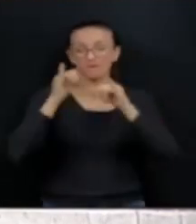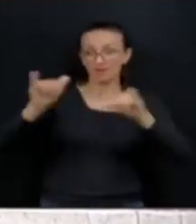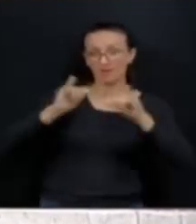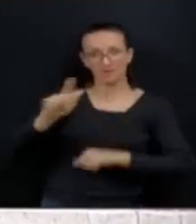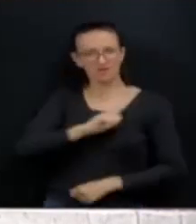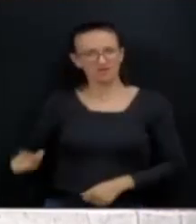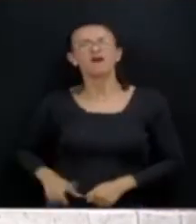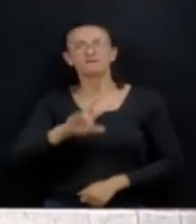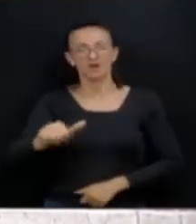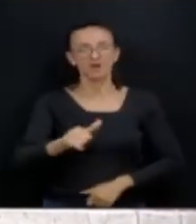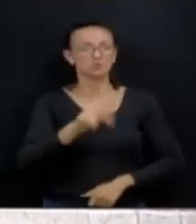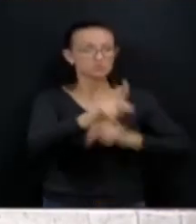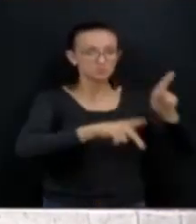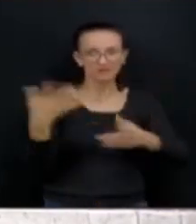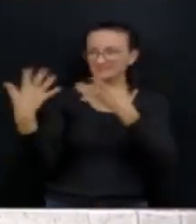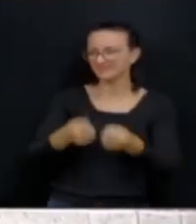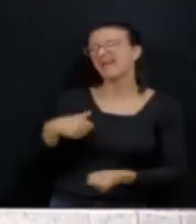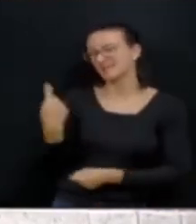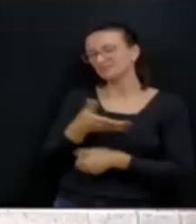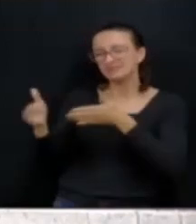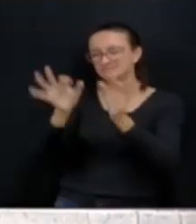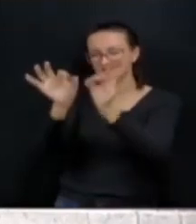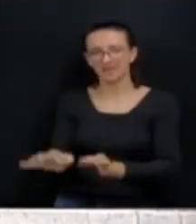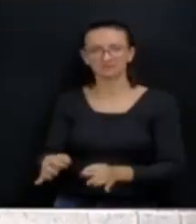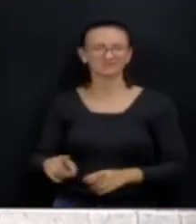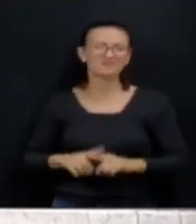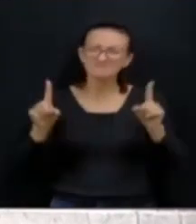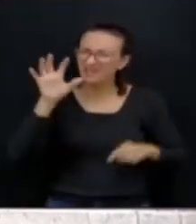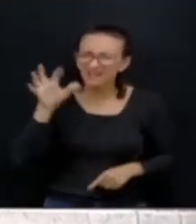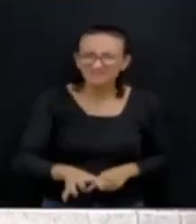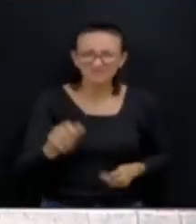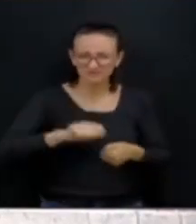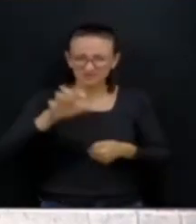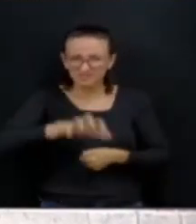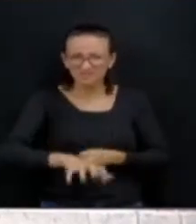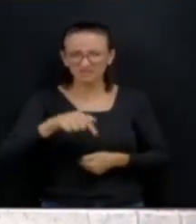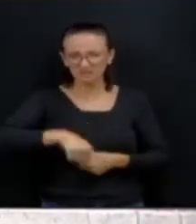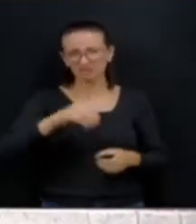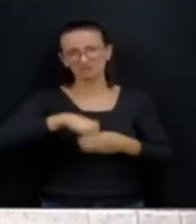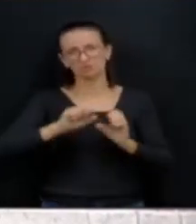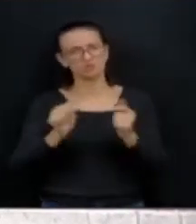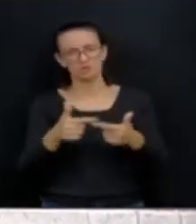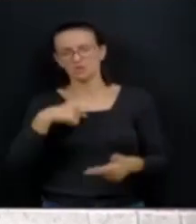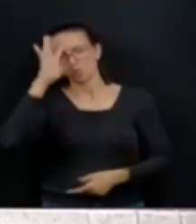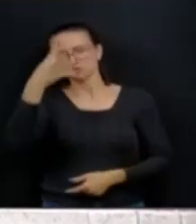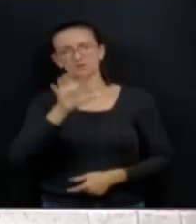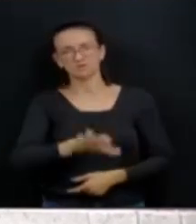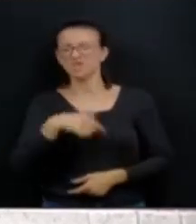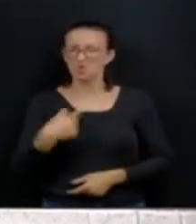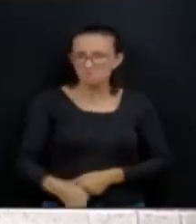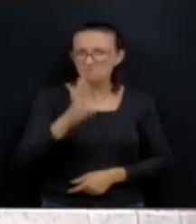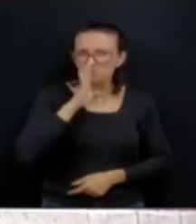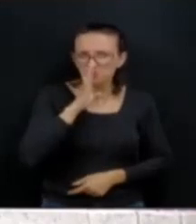convencer o povo paranaense que nós estamos no caminho certo. É isso que está sendo feito aqui. E eu resolvi hoje não me